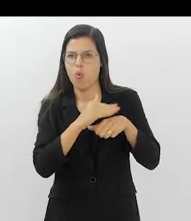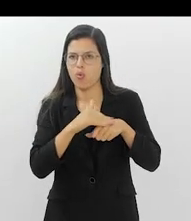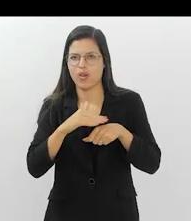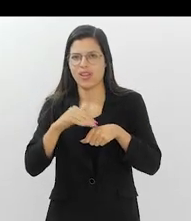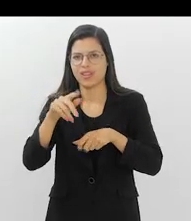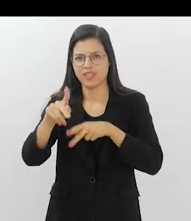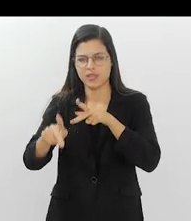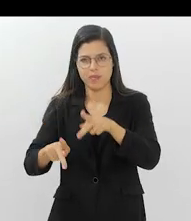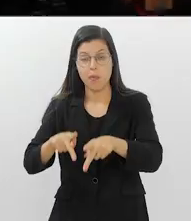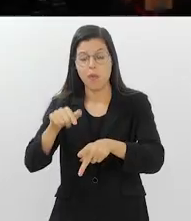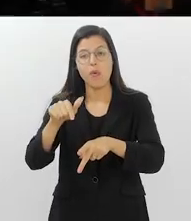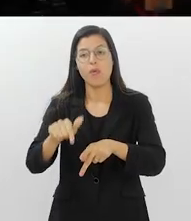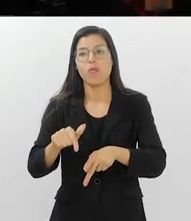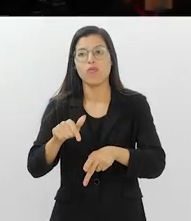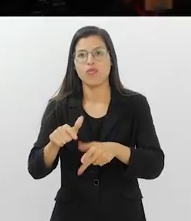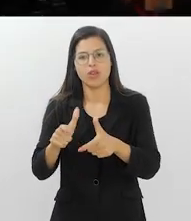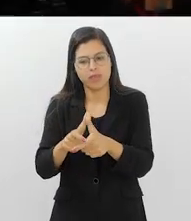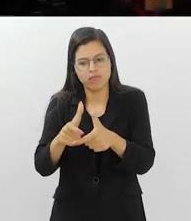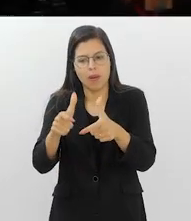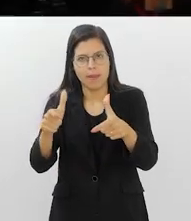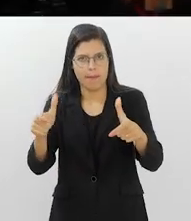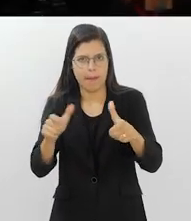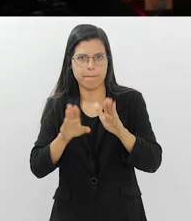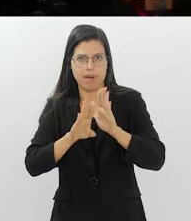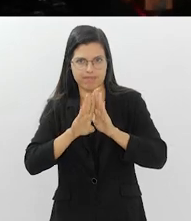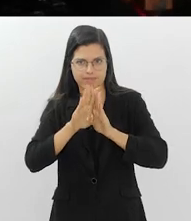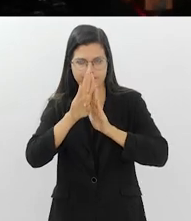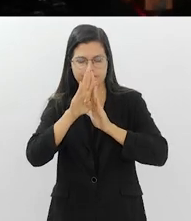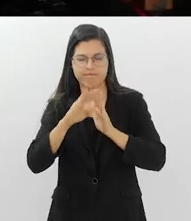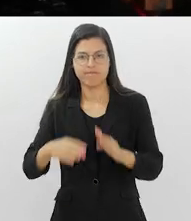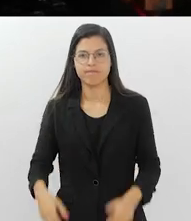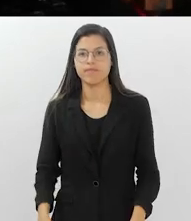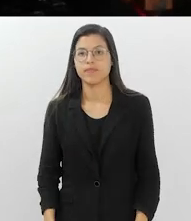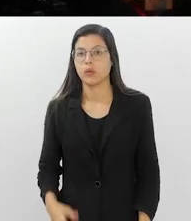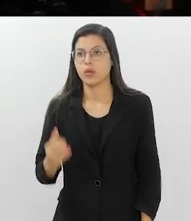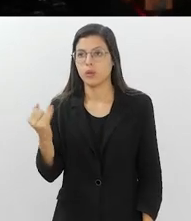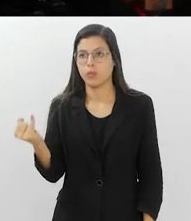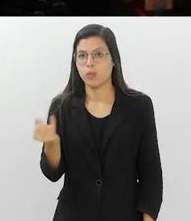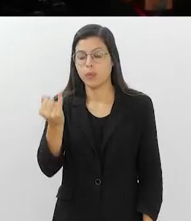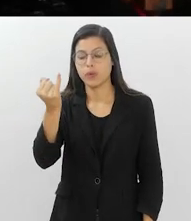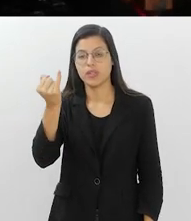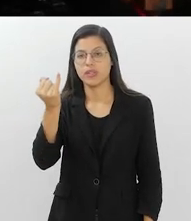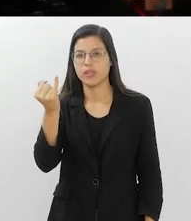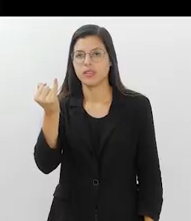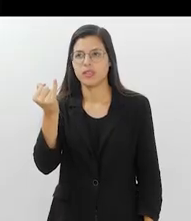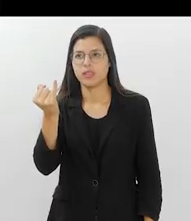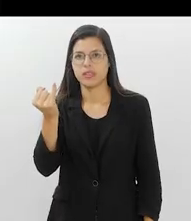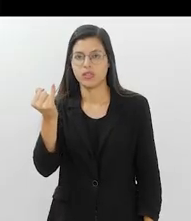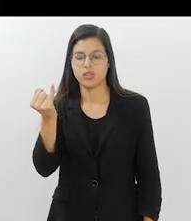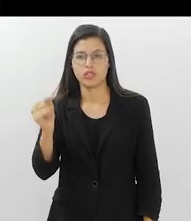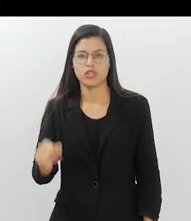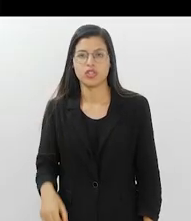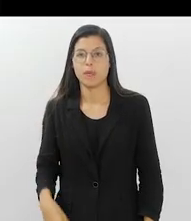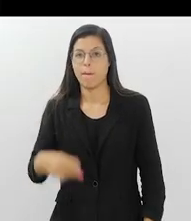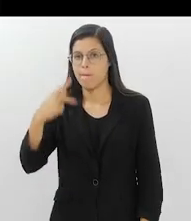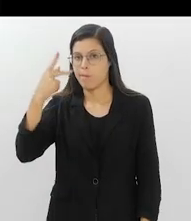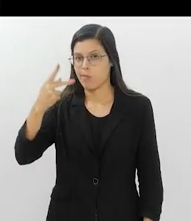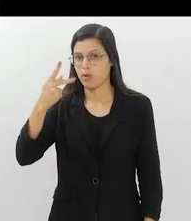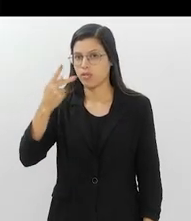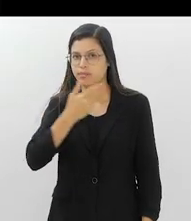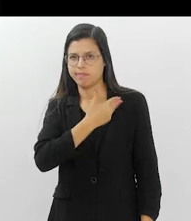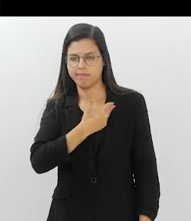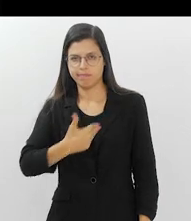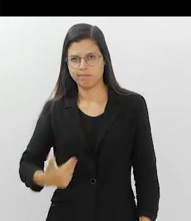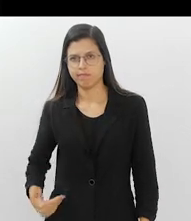população que vem numa crescente. É importante políticas